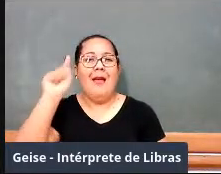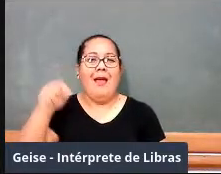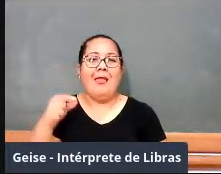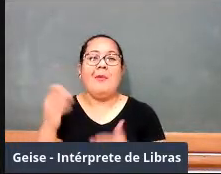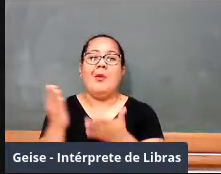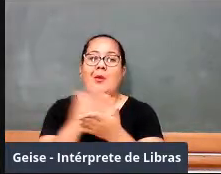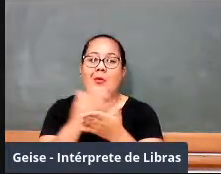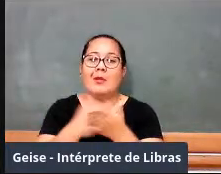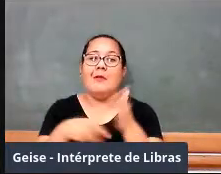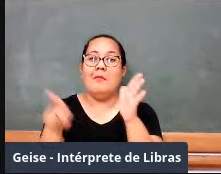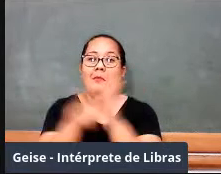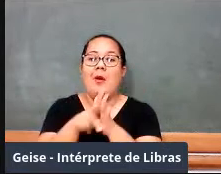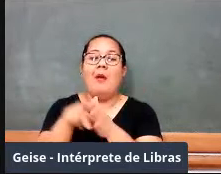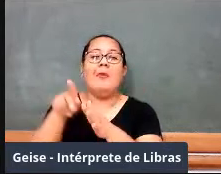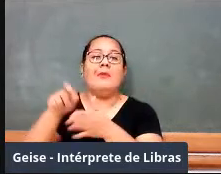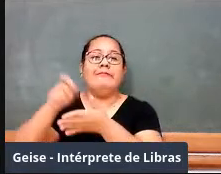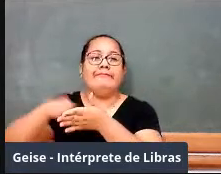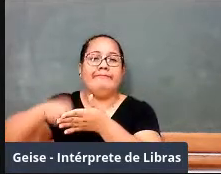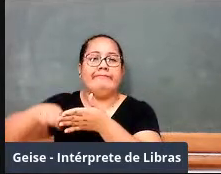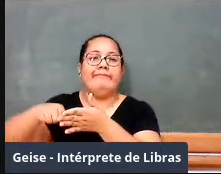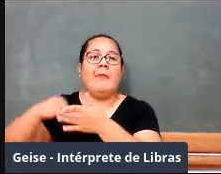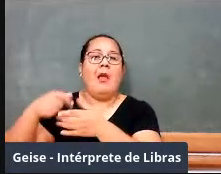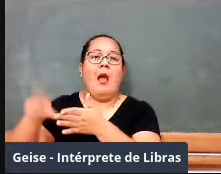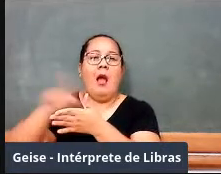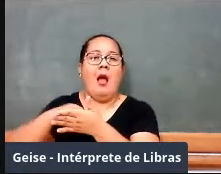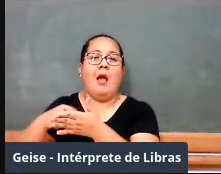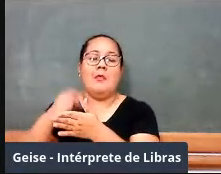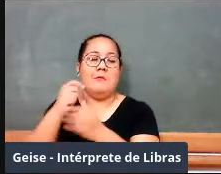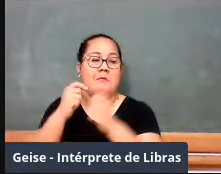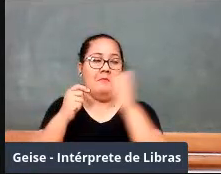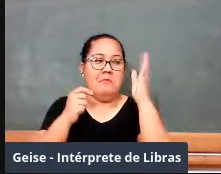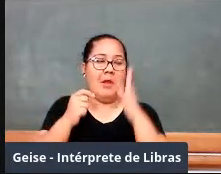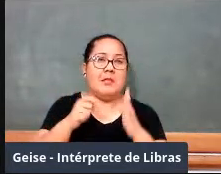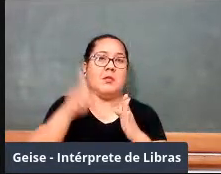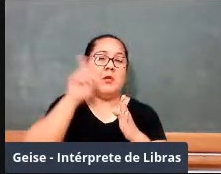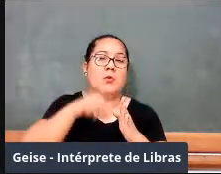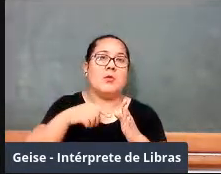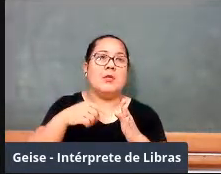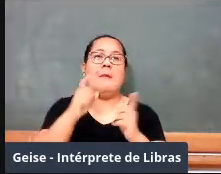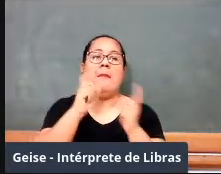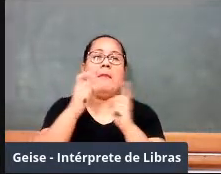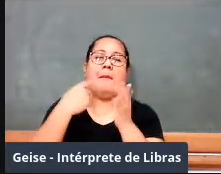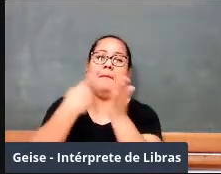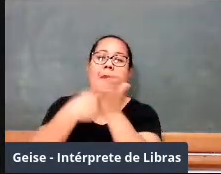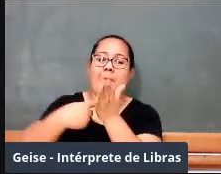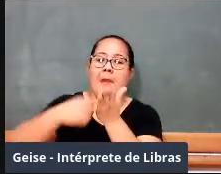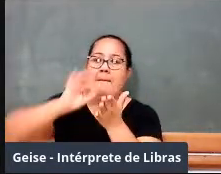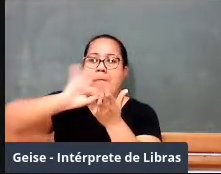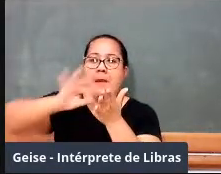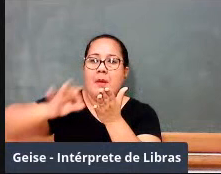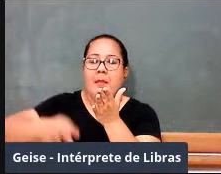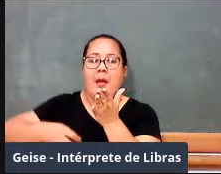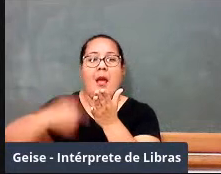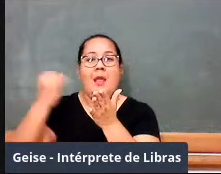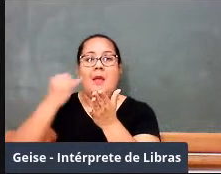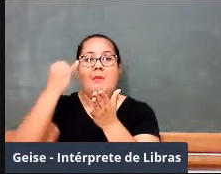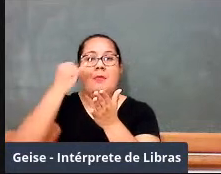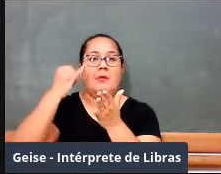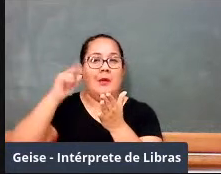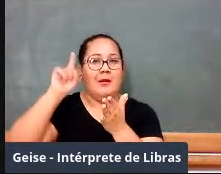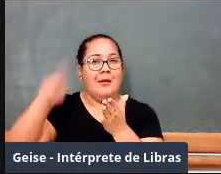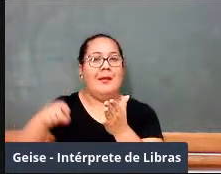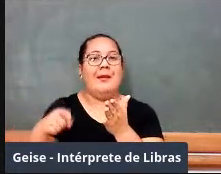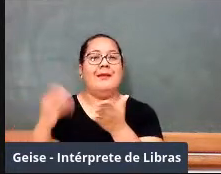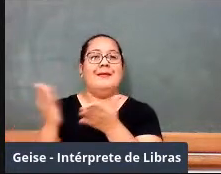feito aí por acordos entre o Brasil e os Estados Unidos, chamados acordos Mac-Usaide, não é?